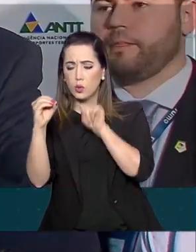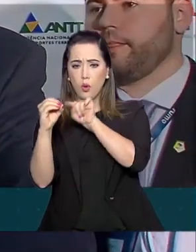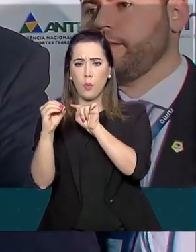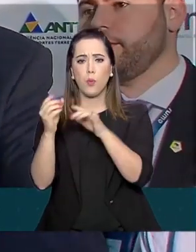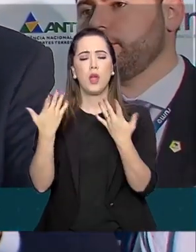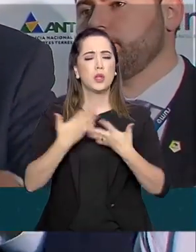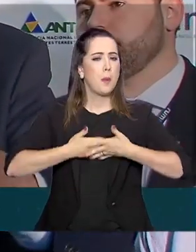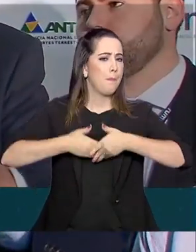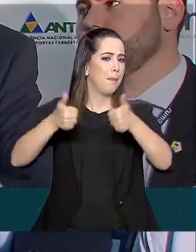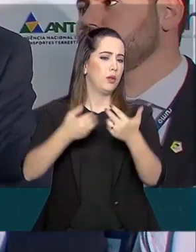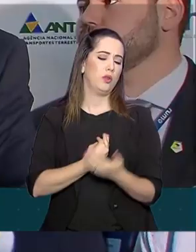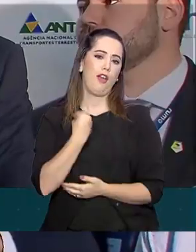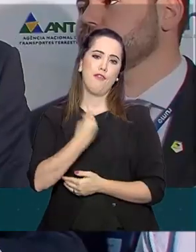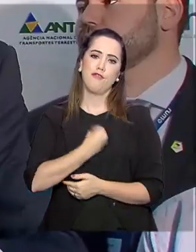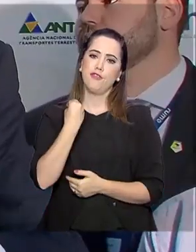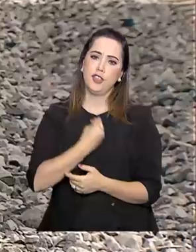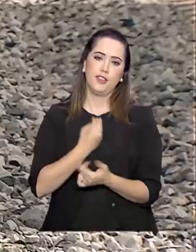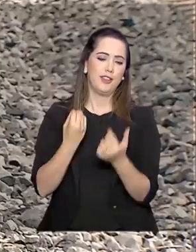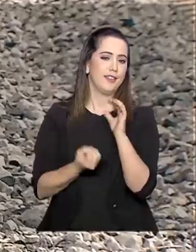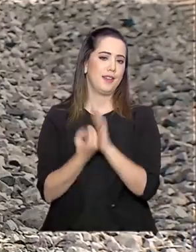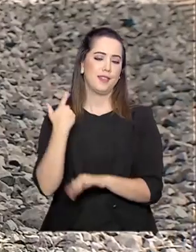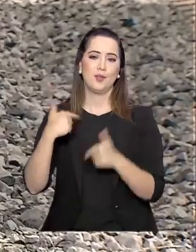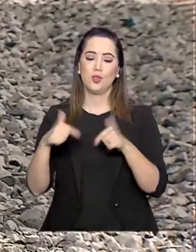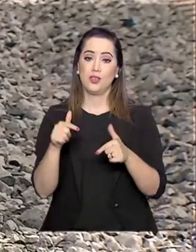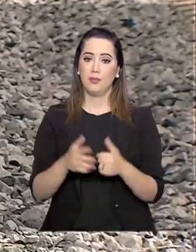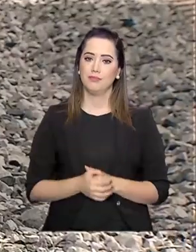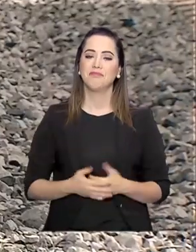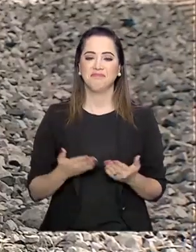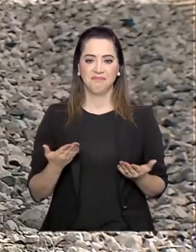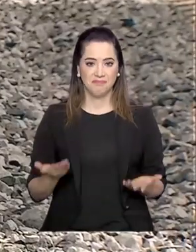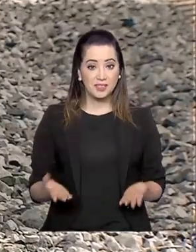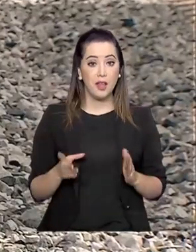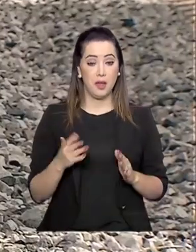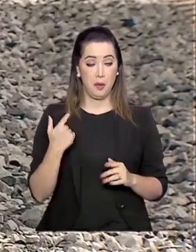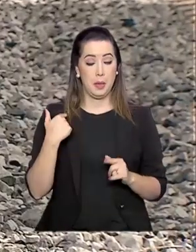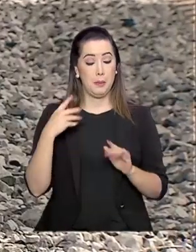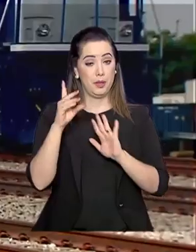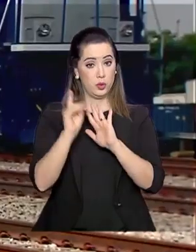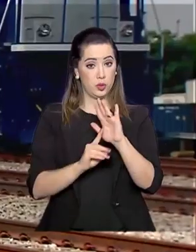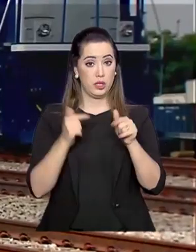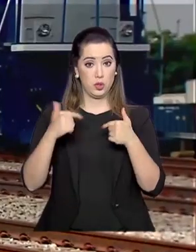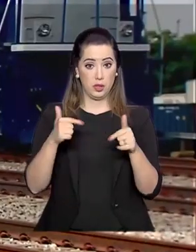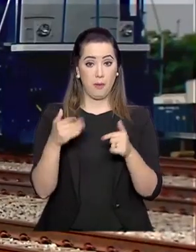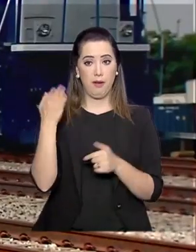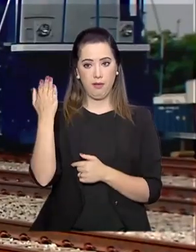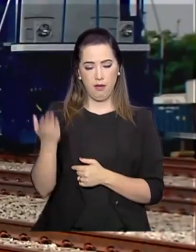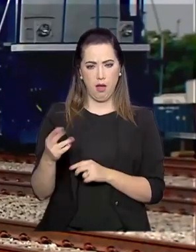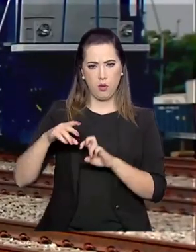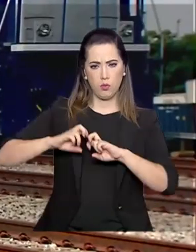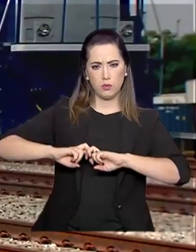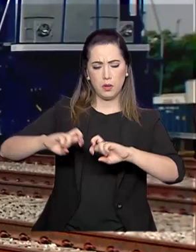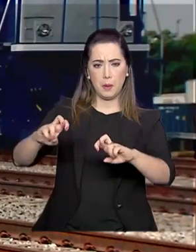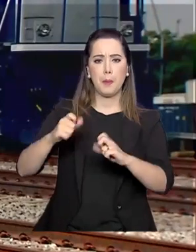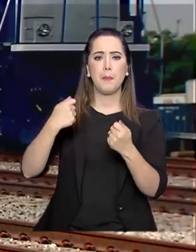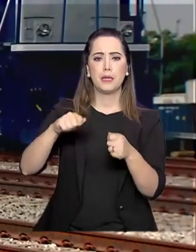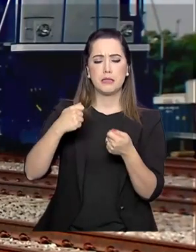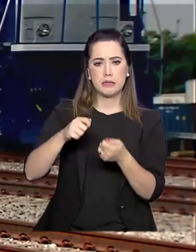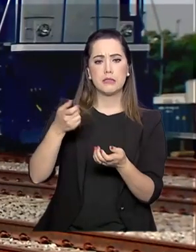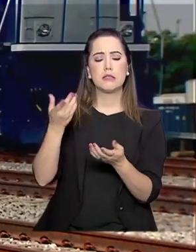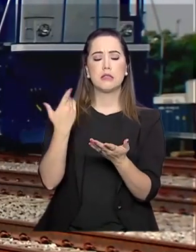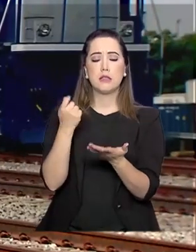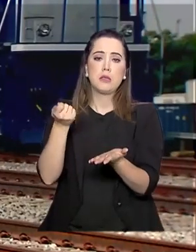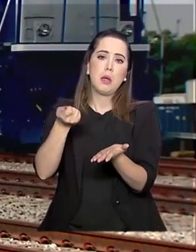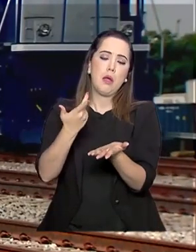capita, de qualidade de vida, de emprego. Pelo direito de operar trecho da Norte Sul, o consórcio terá de fazer investimentos como a